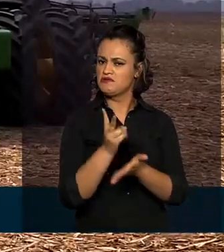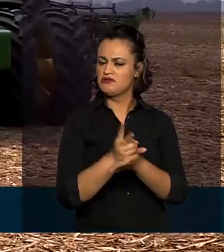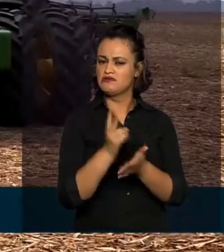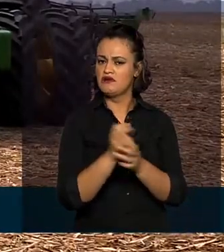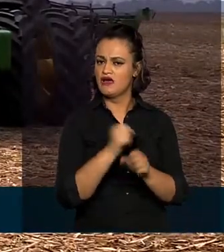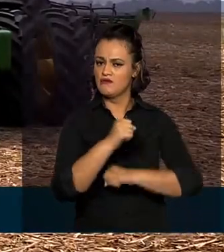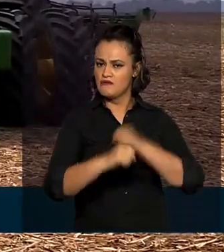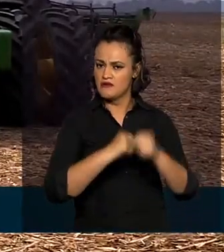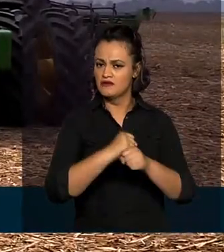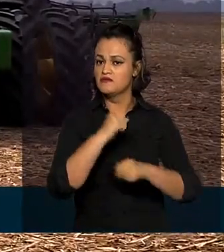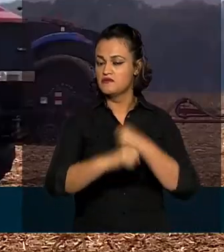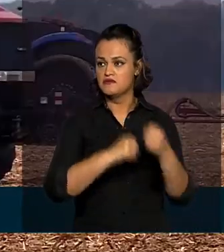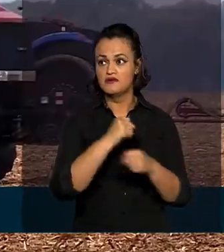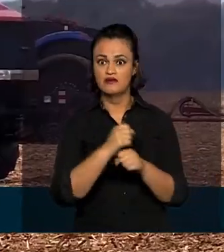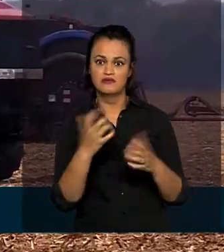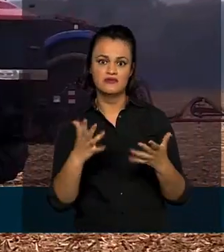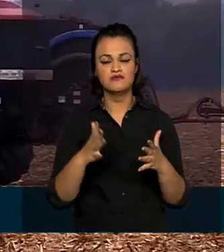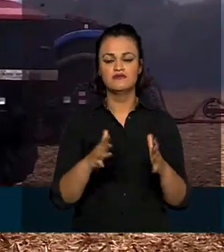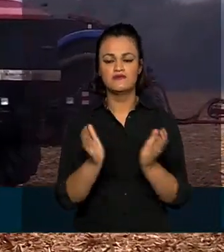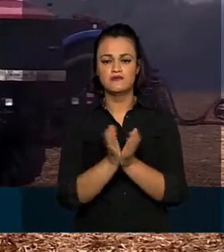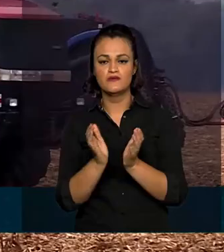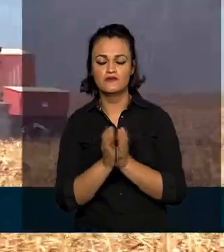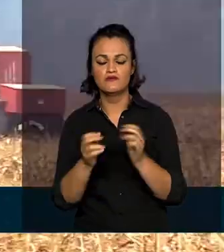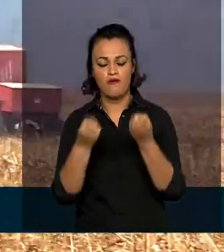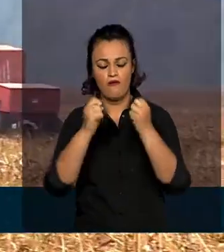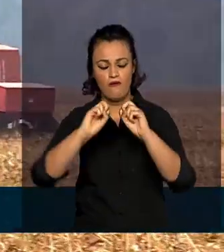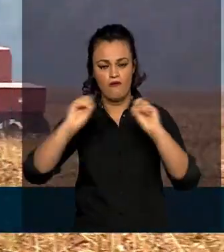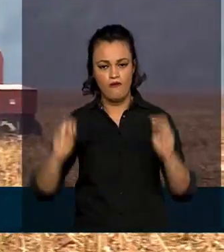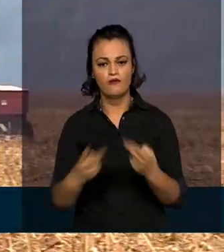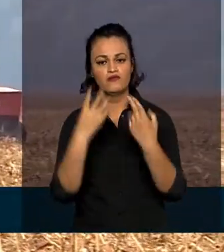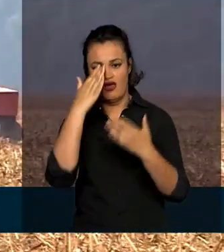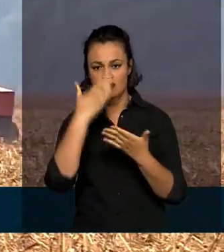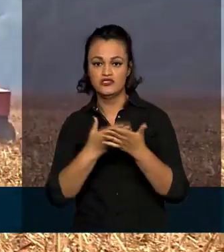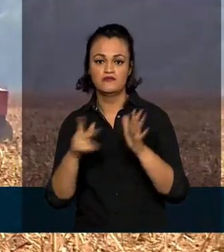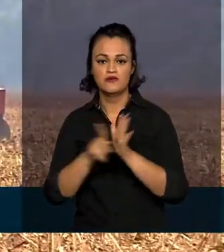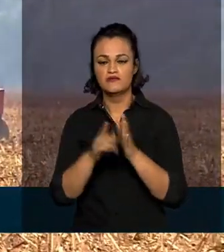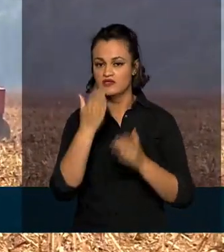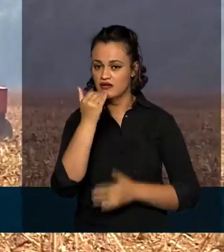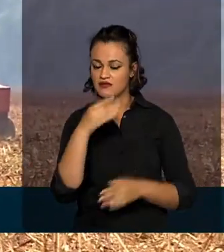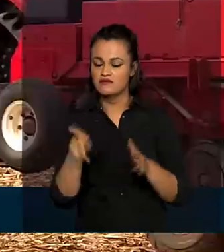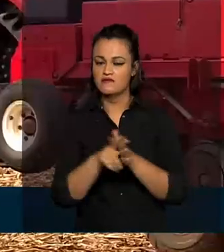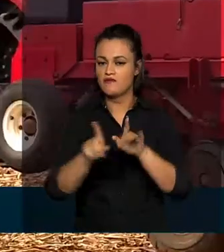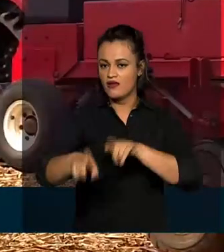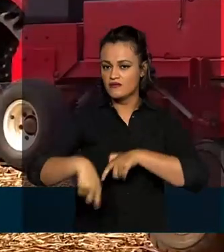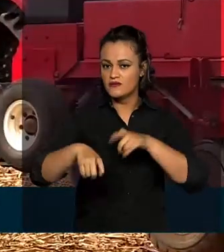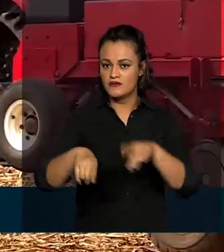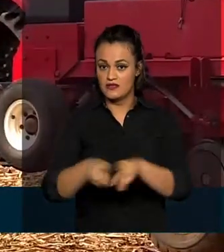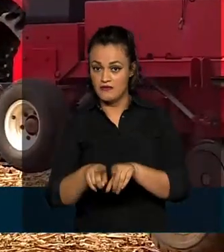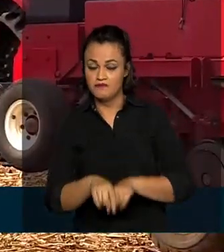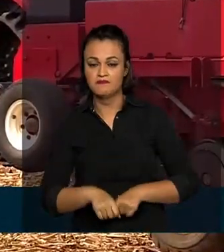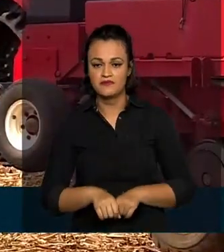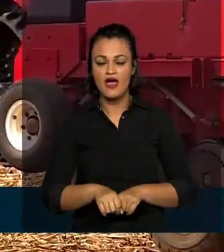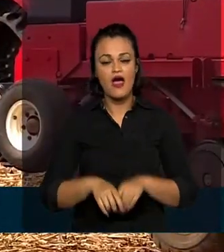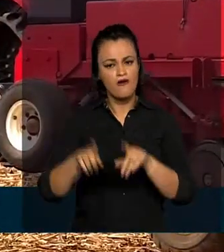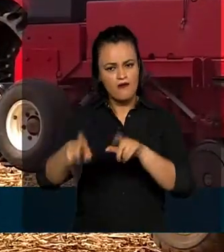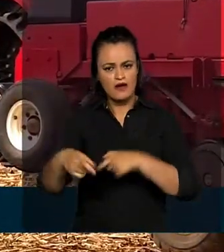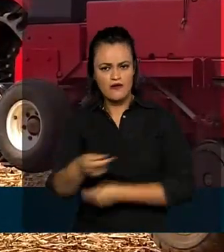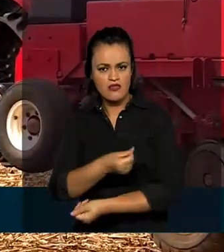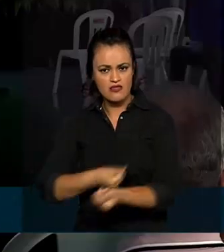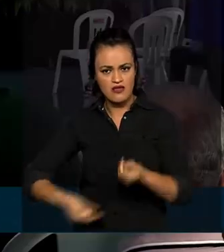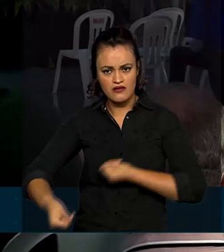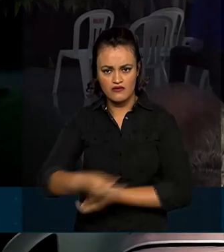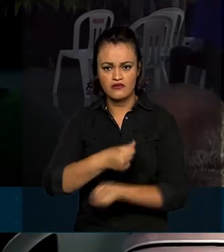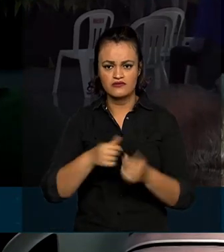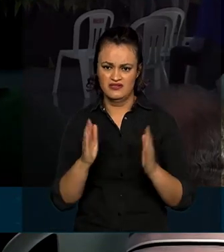próximos anos, segundo a Organização das Nações Unidas para Alimentação e Agricultura. E o agronegócio foi um setor que